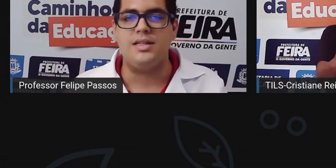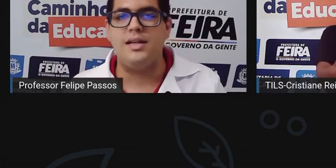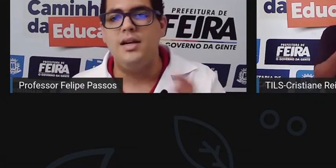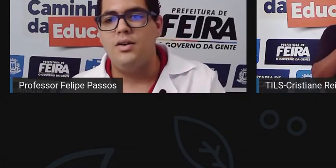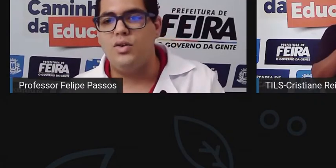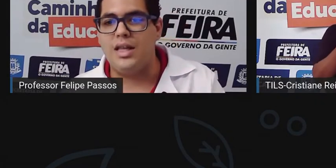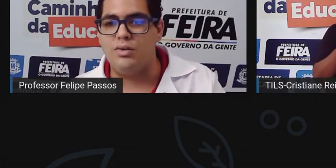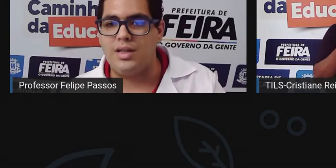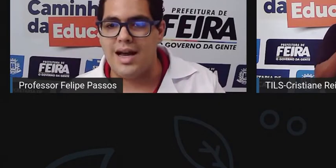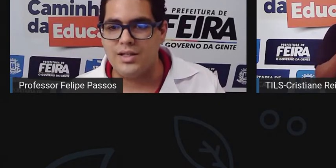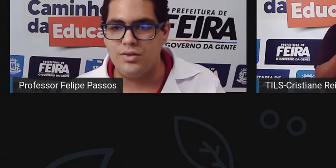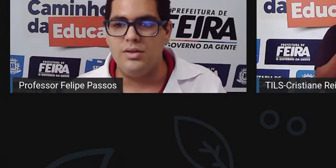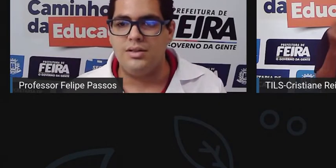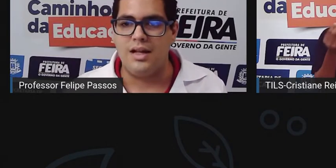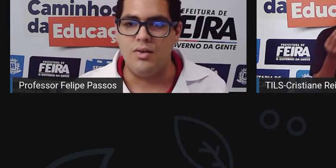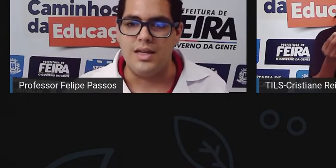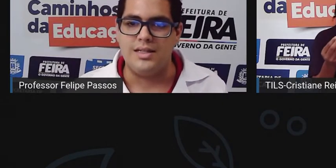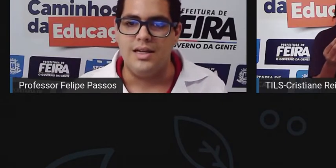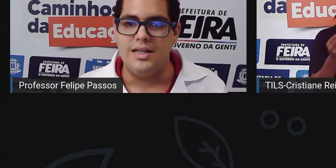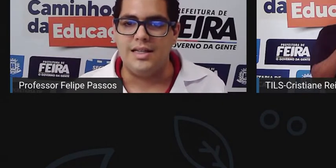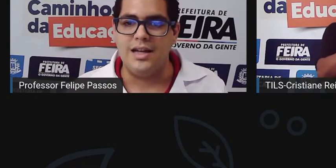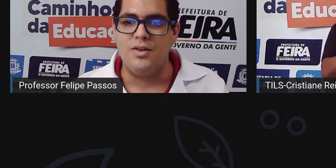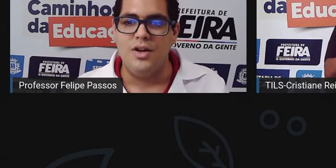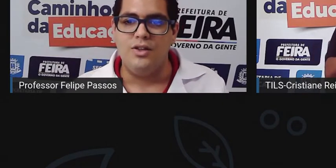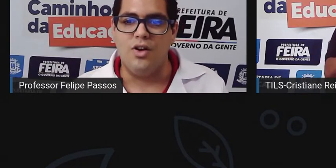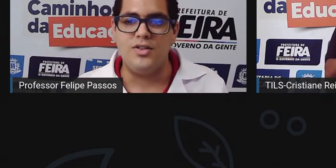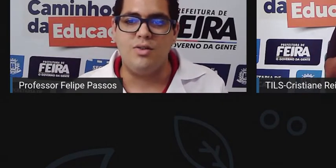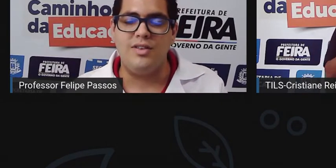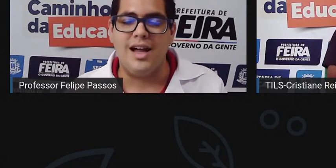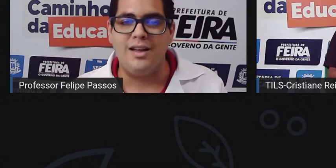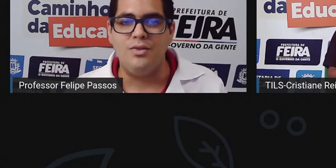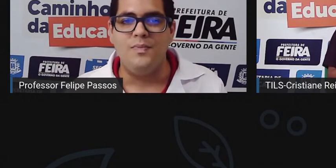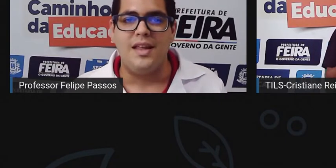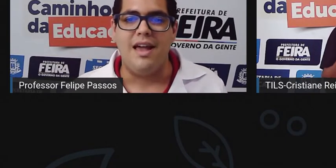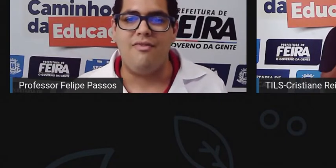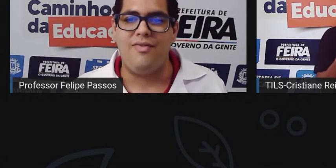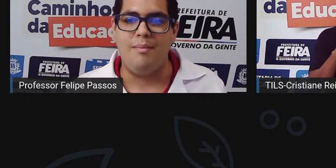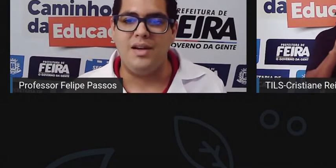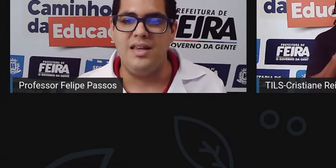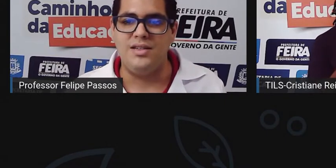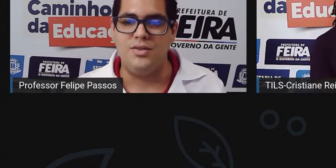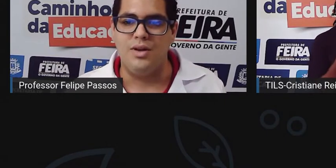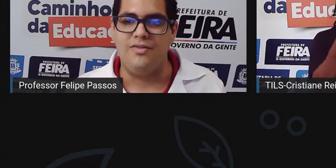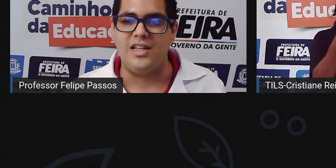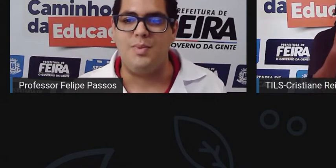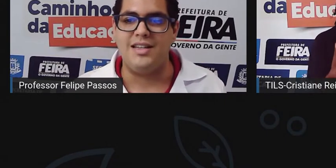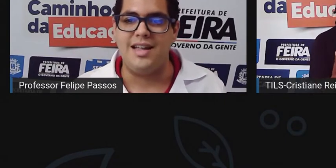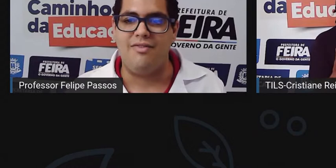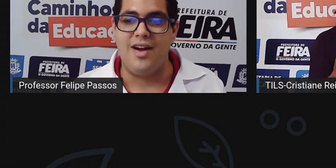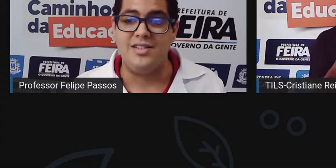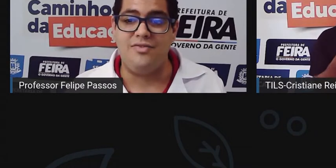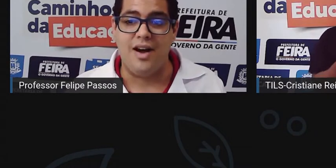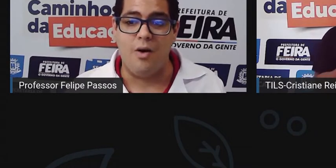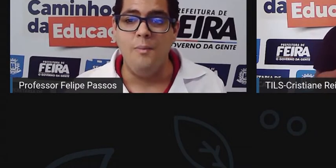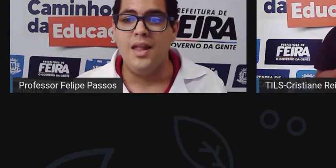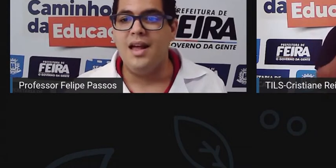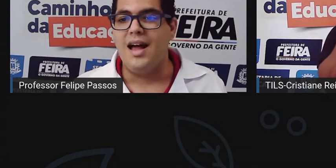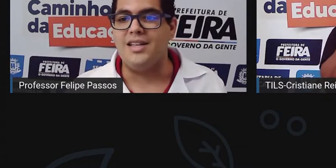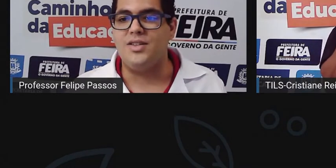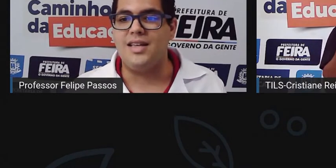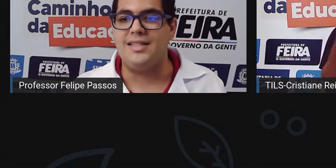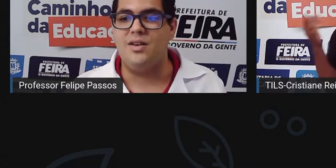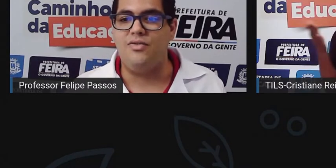a doença ou ter o traço da doença, certo? Nosso convidado é Fabrício. Ele faz parte da FADFAL,